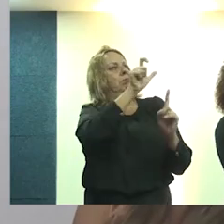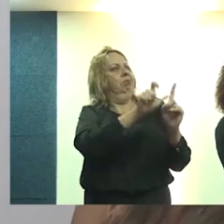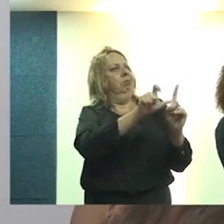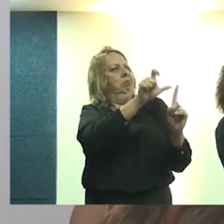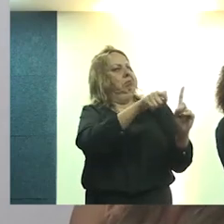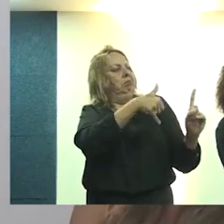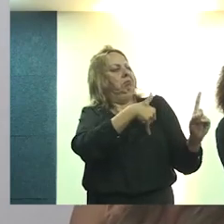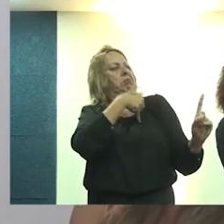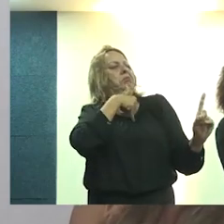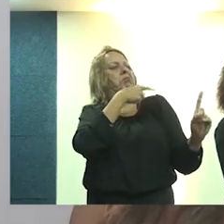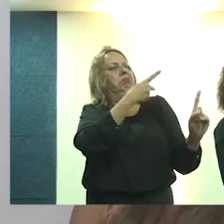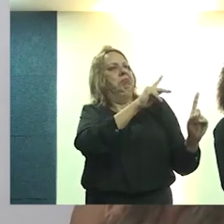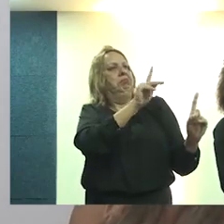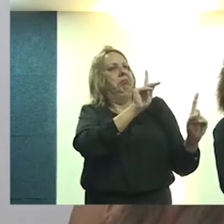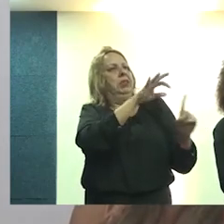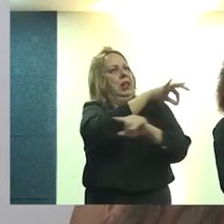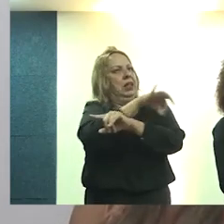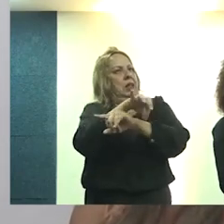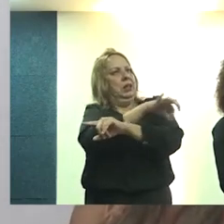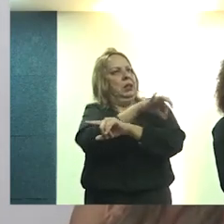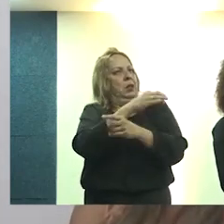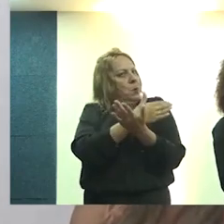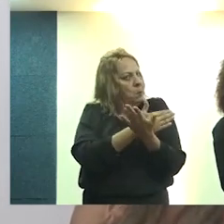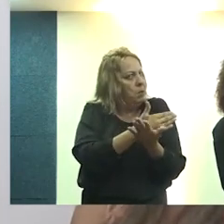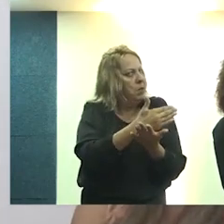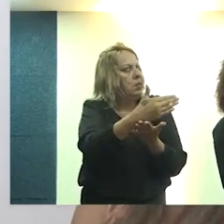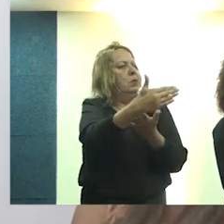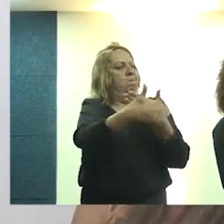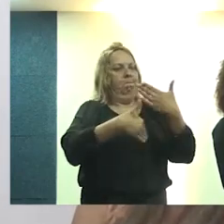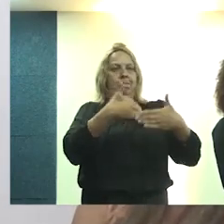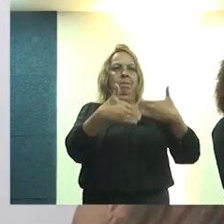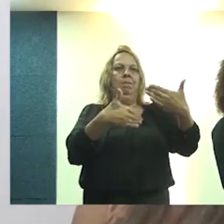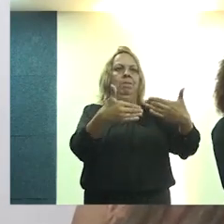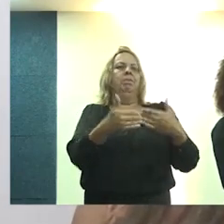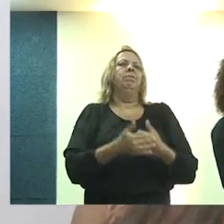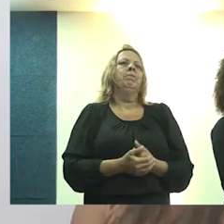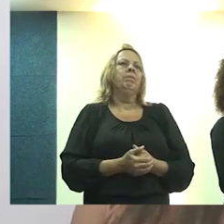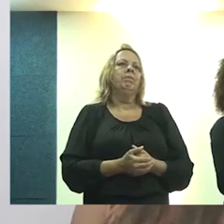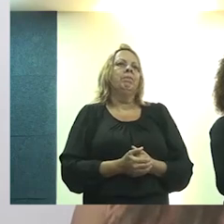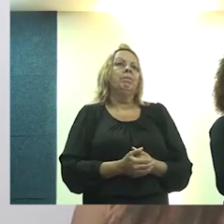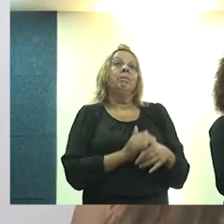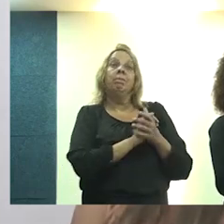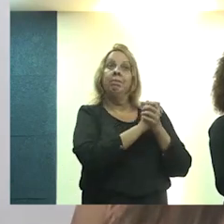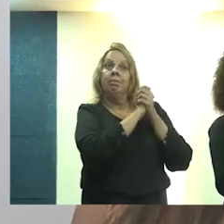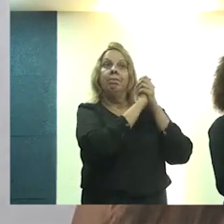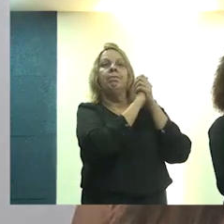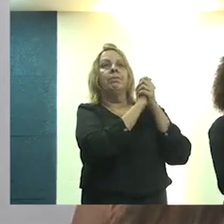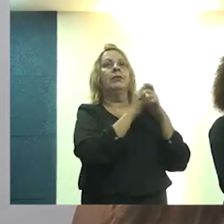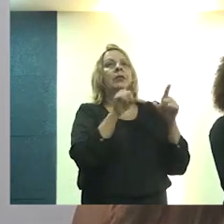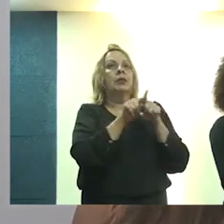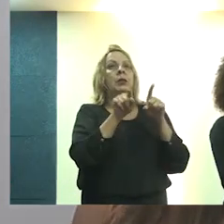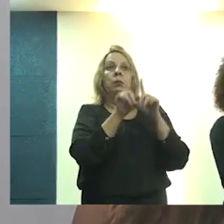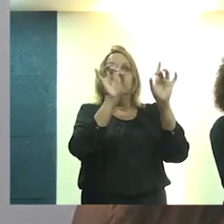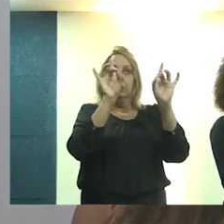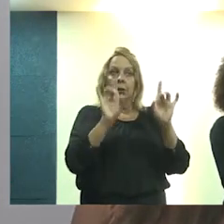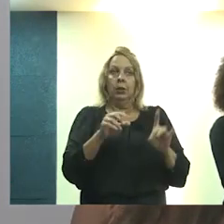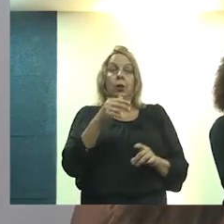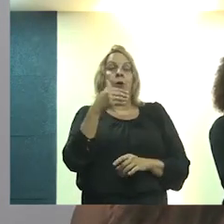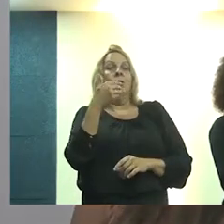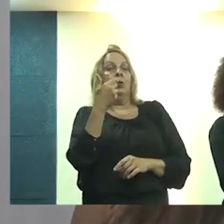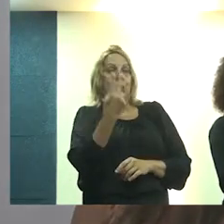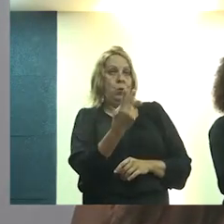arquiteto, hoje um garoto começando na sua carreira. Queria saudar, em especial, dois